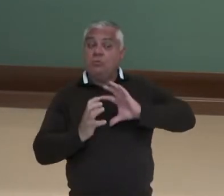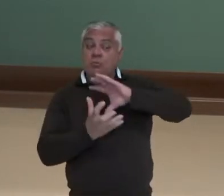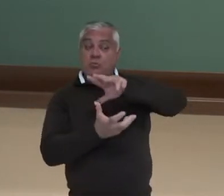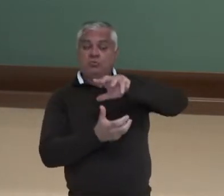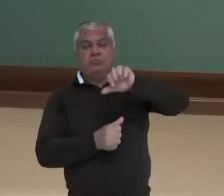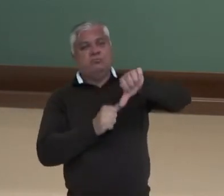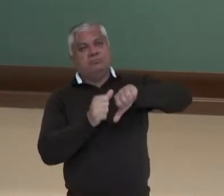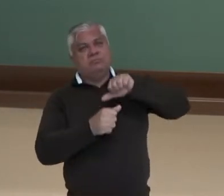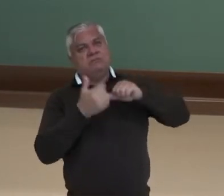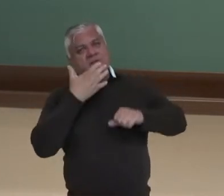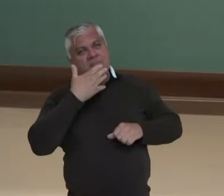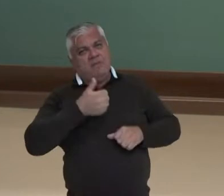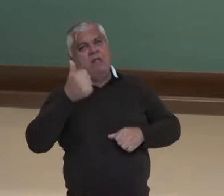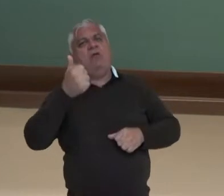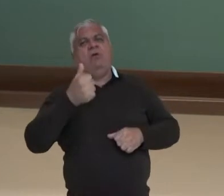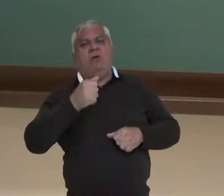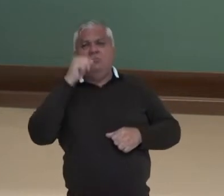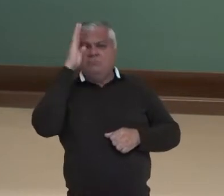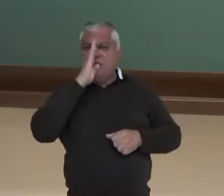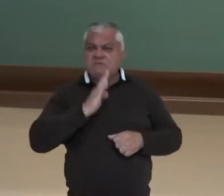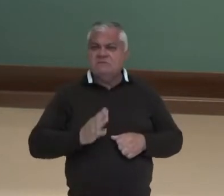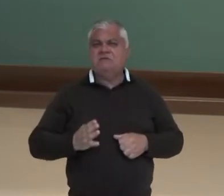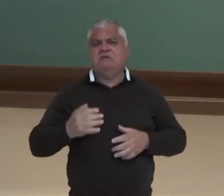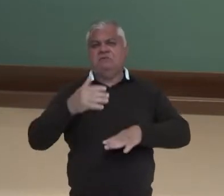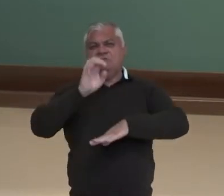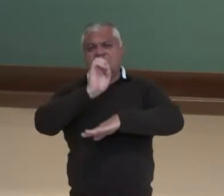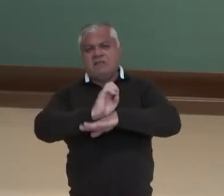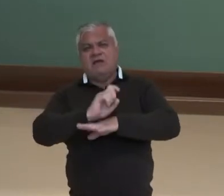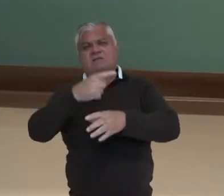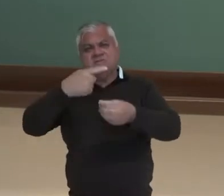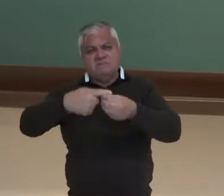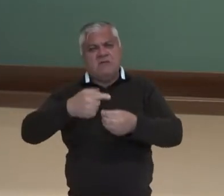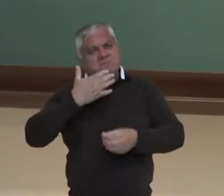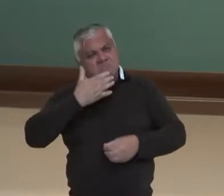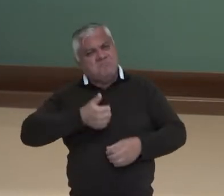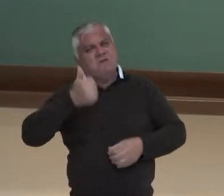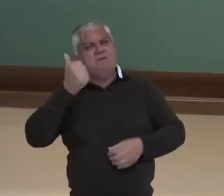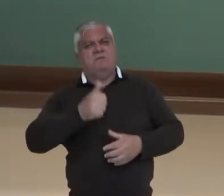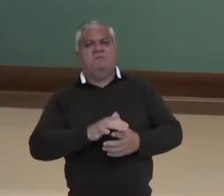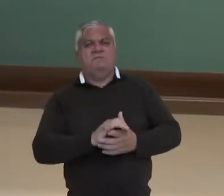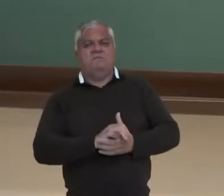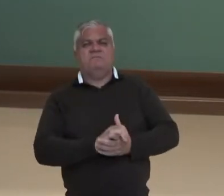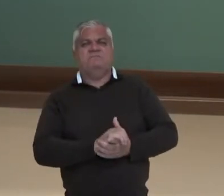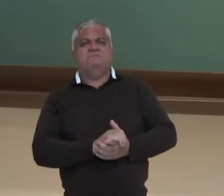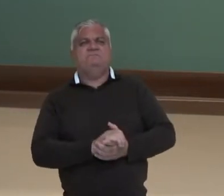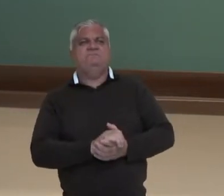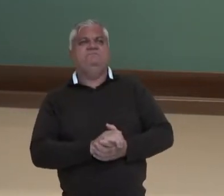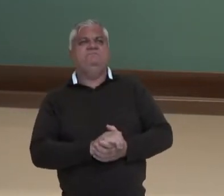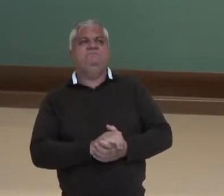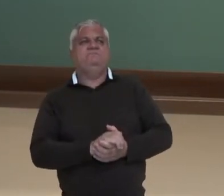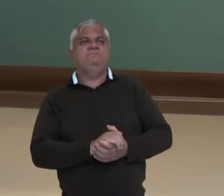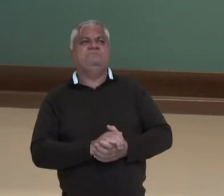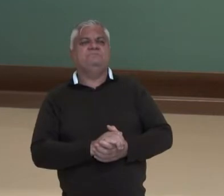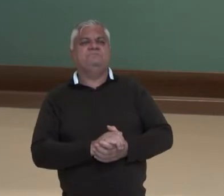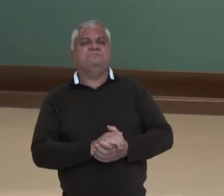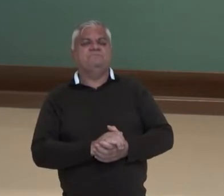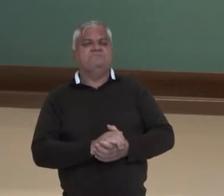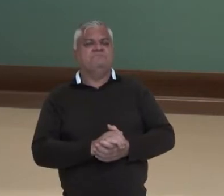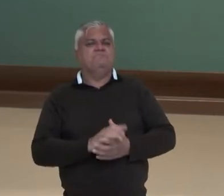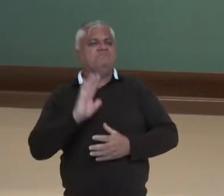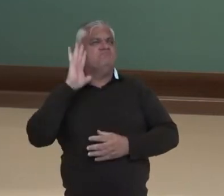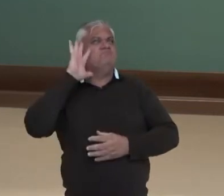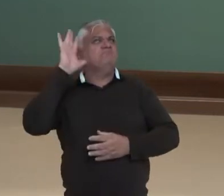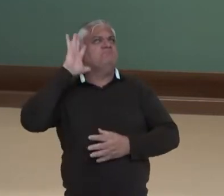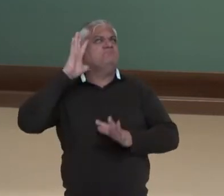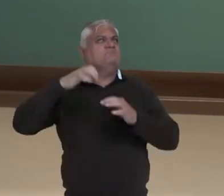seria melhor, nosso país, o nosso estado, a nossa cidade, né? Muito bem. Bom, pensando juntos